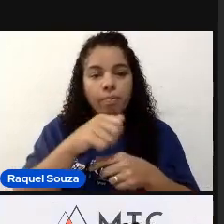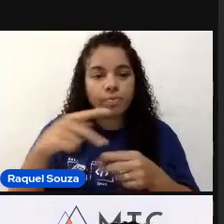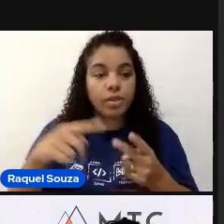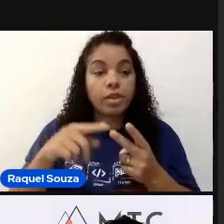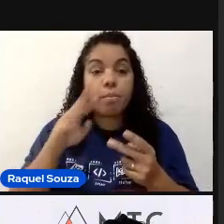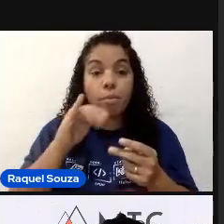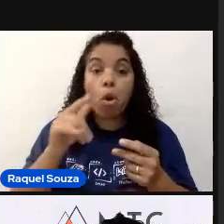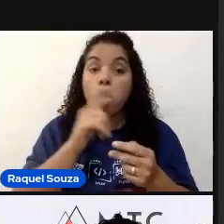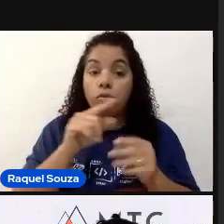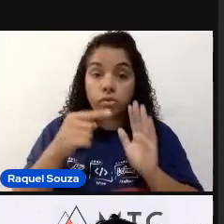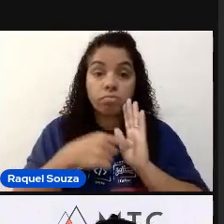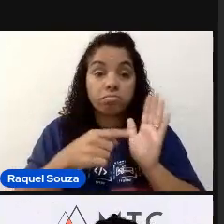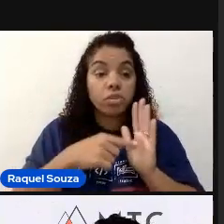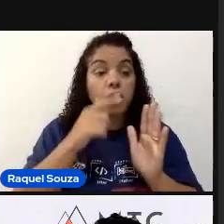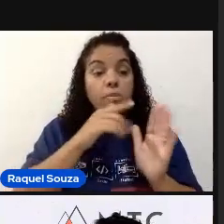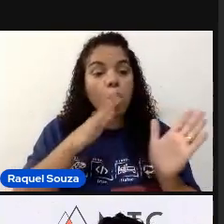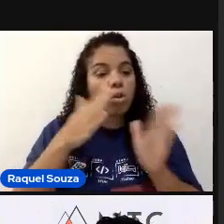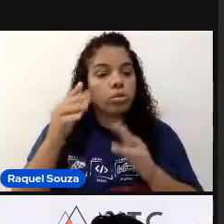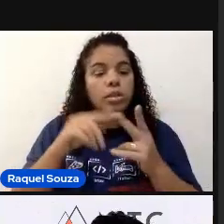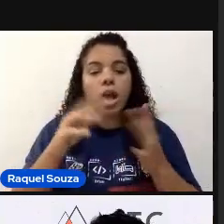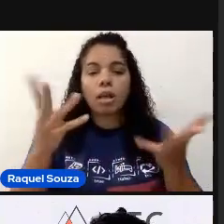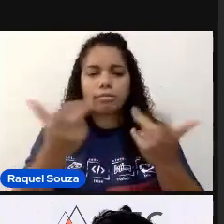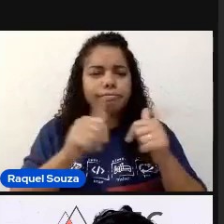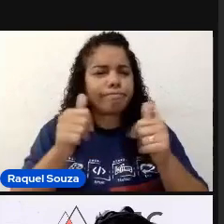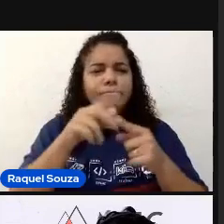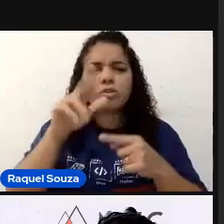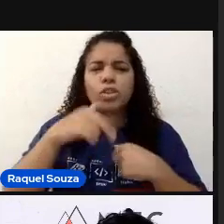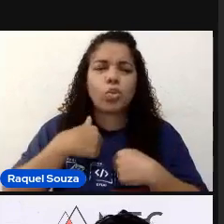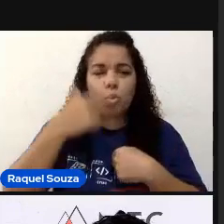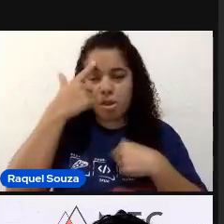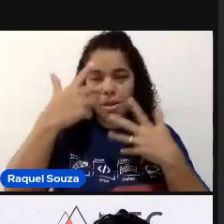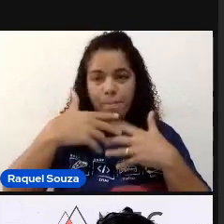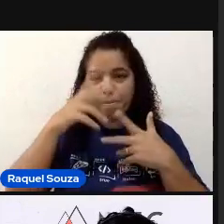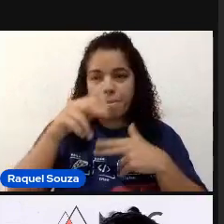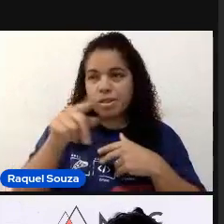mostra um lado de qualidade que você nunca pensou sobre.